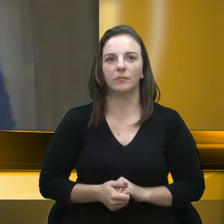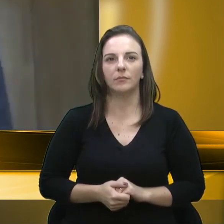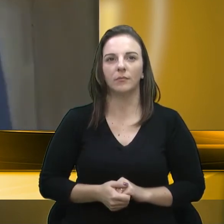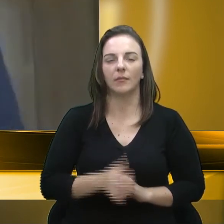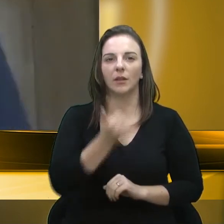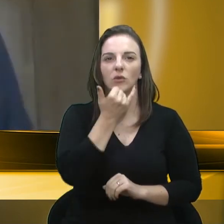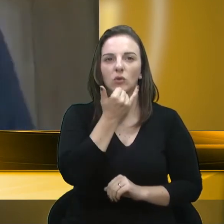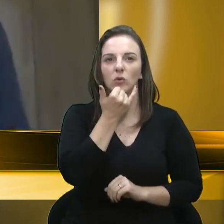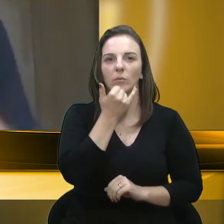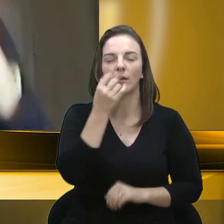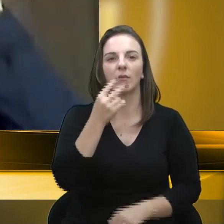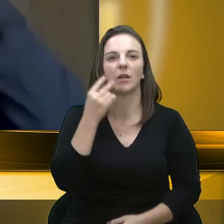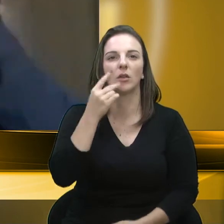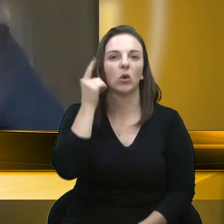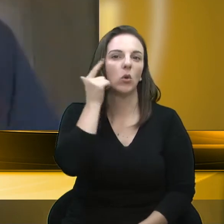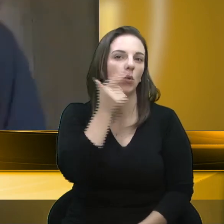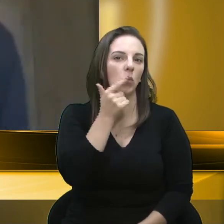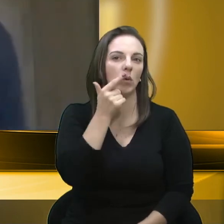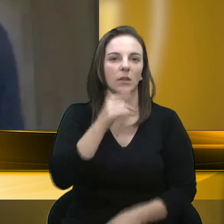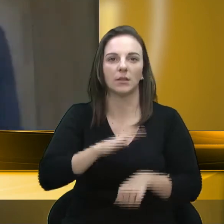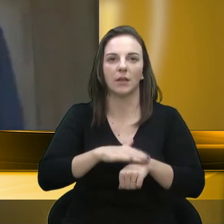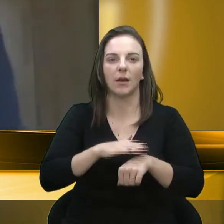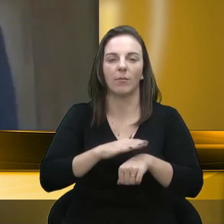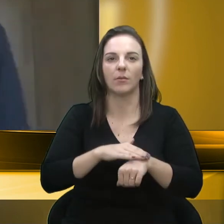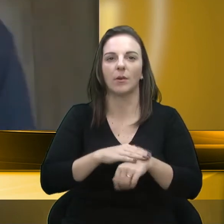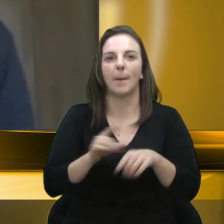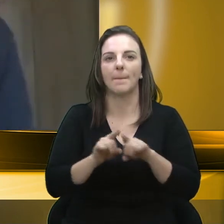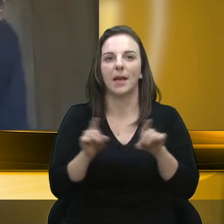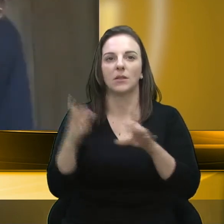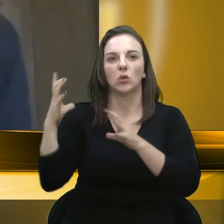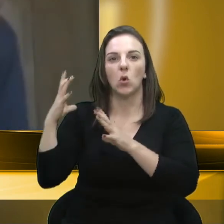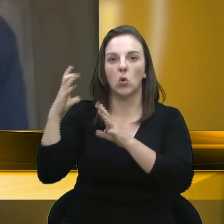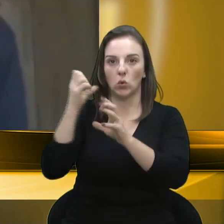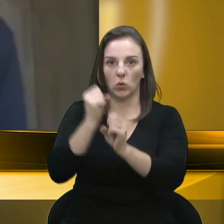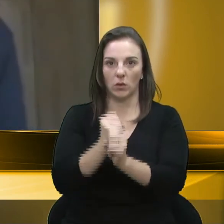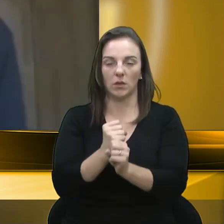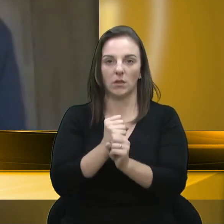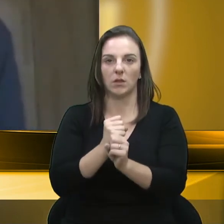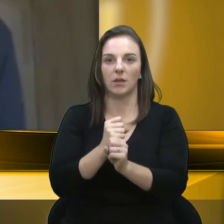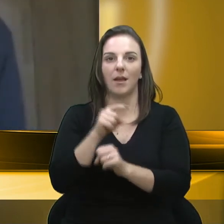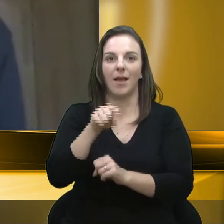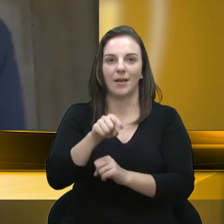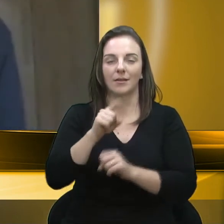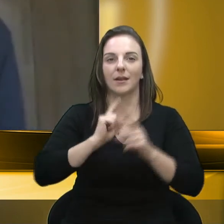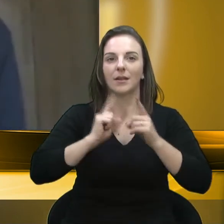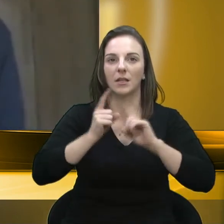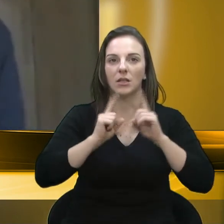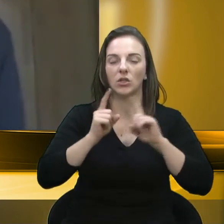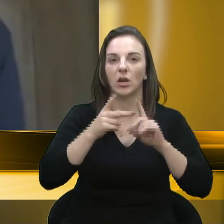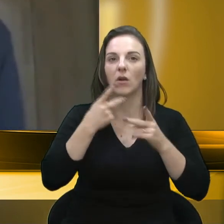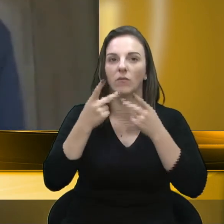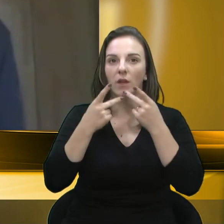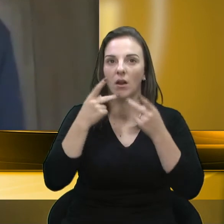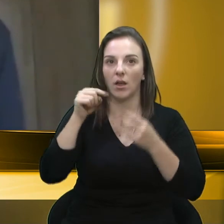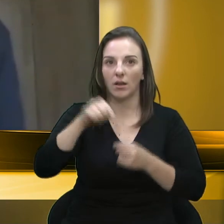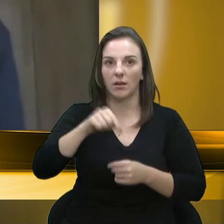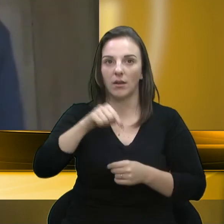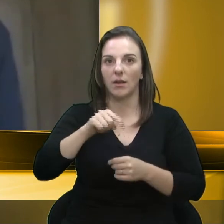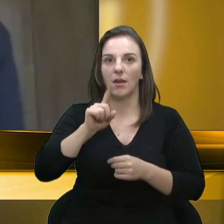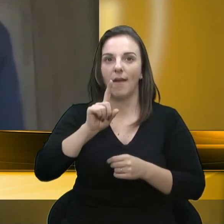vereador Lucas, não vou conseguir lhe conceder a parte, mas só para concluir, essa crítica que eu trago aqui, ela é